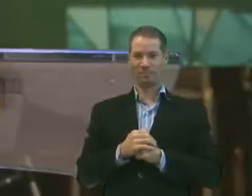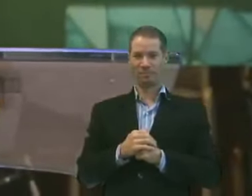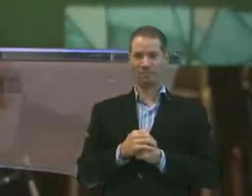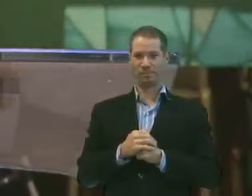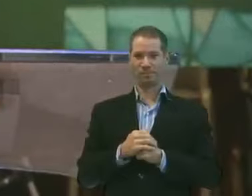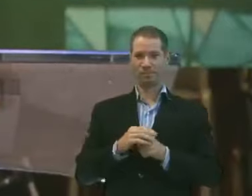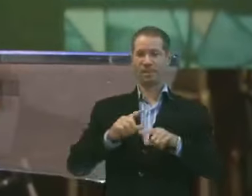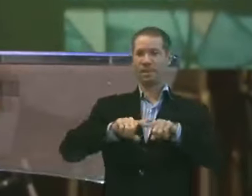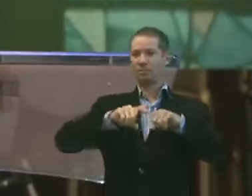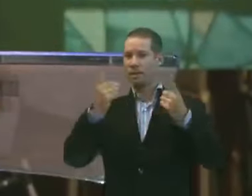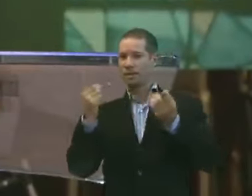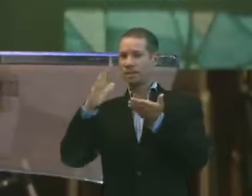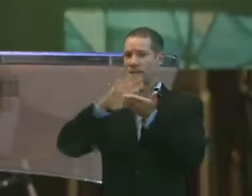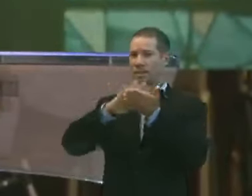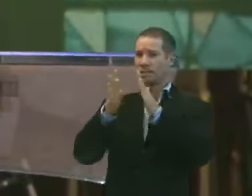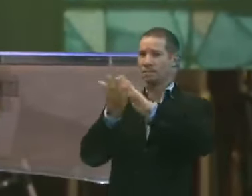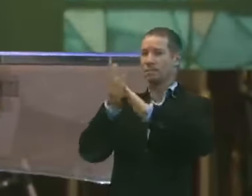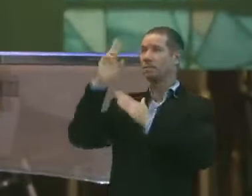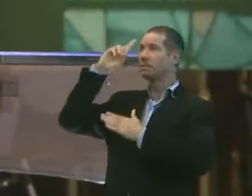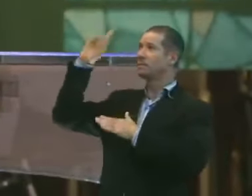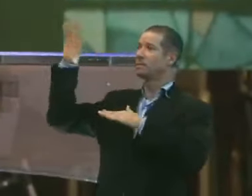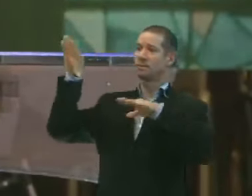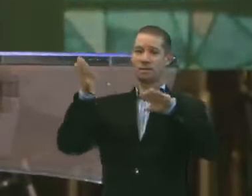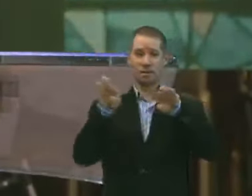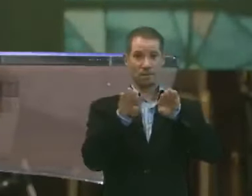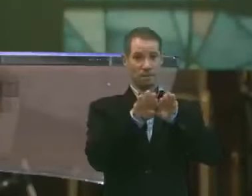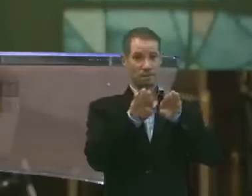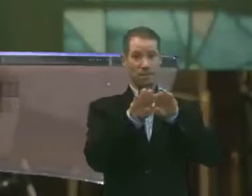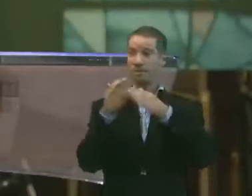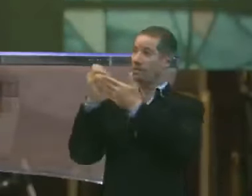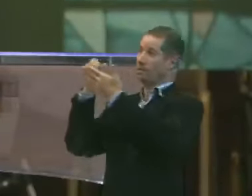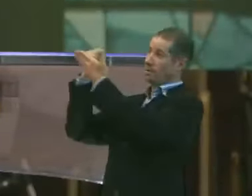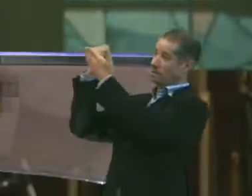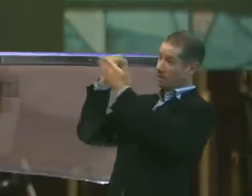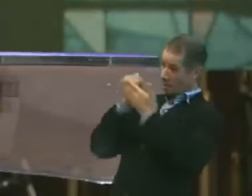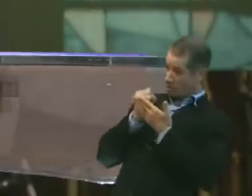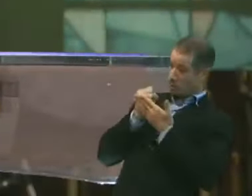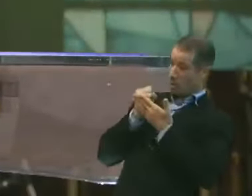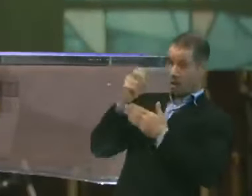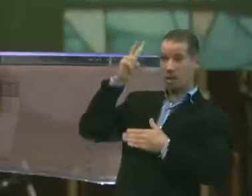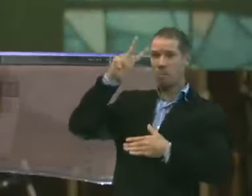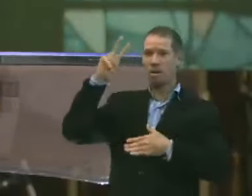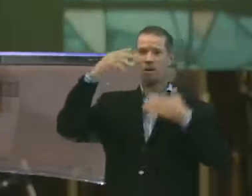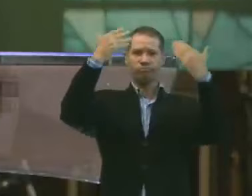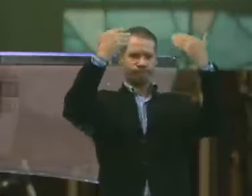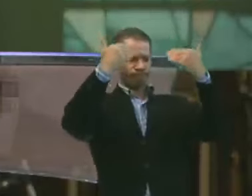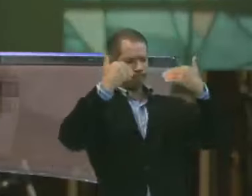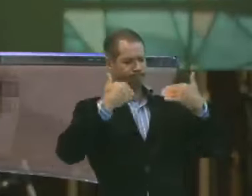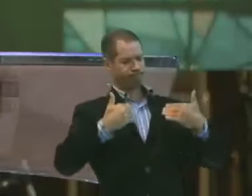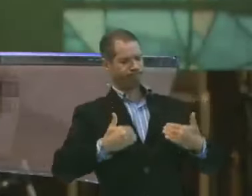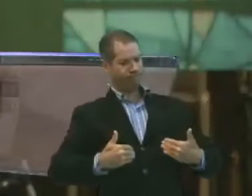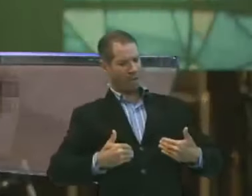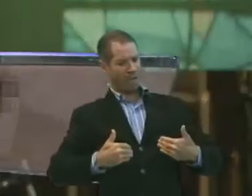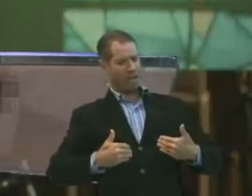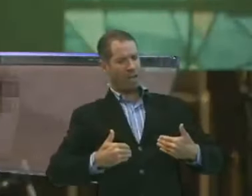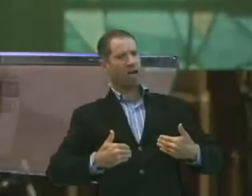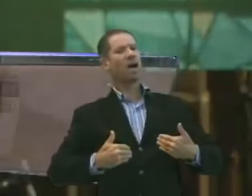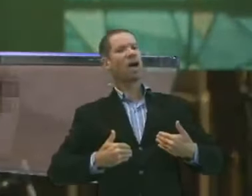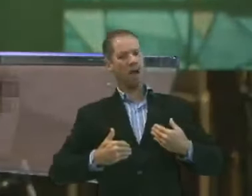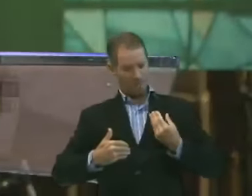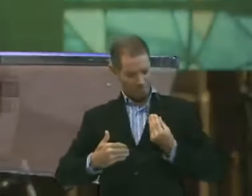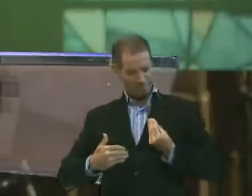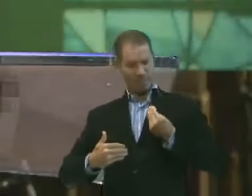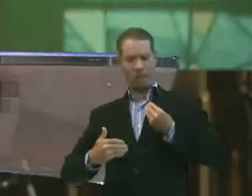Mas as mãos do Senhor também nos ajudam a lembrar quem nós somos. E a encher o nosso